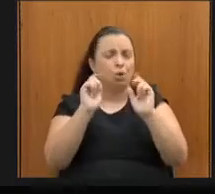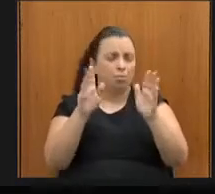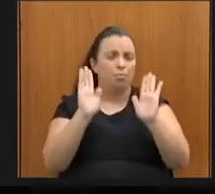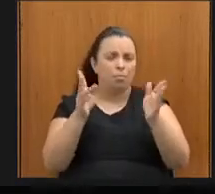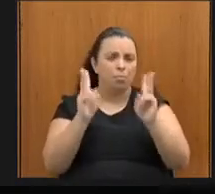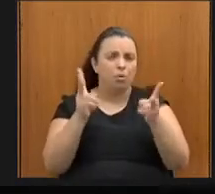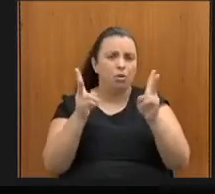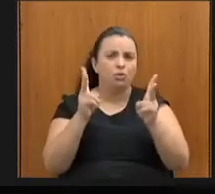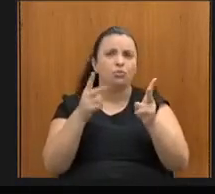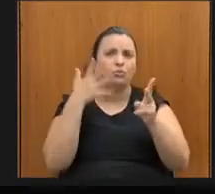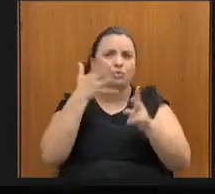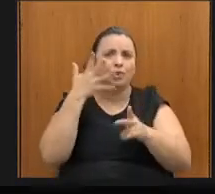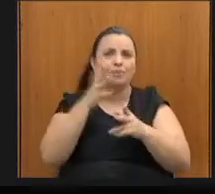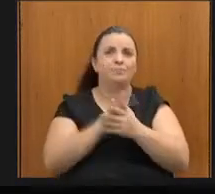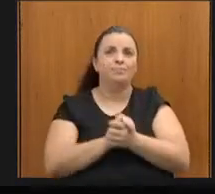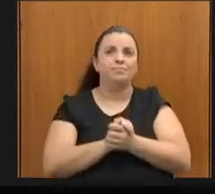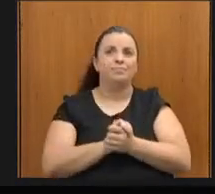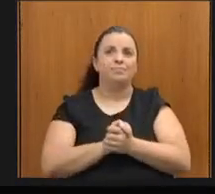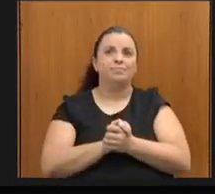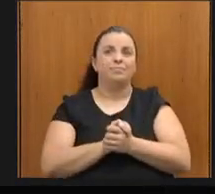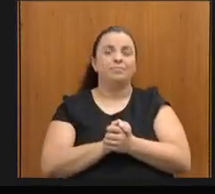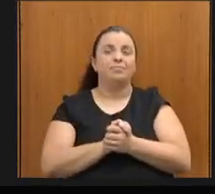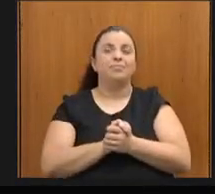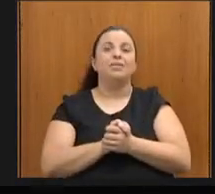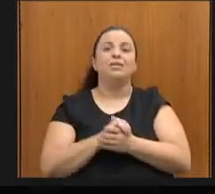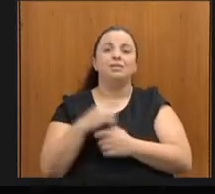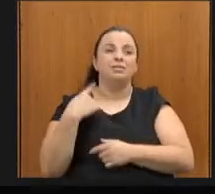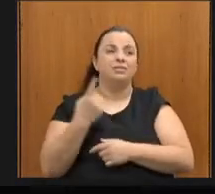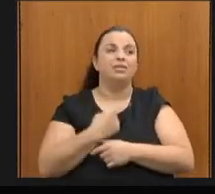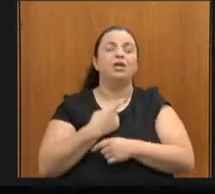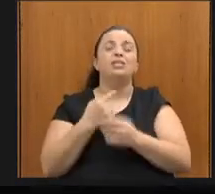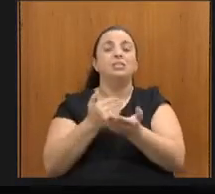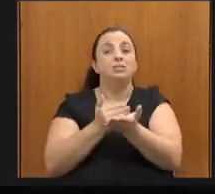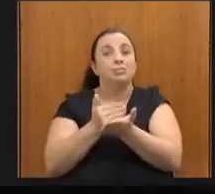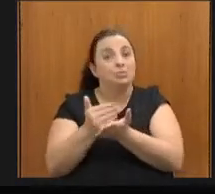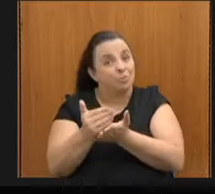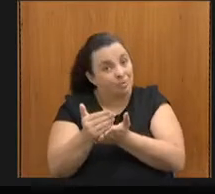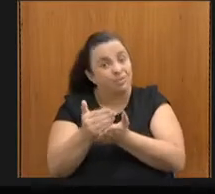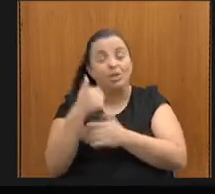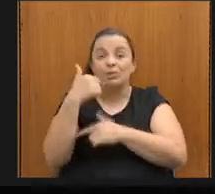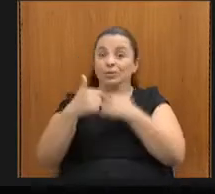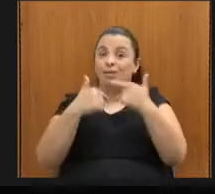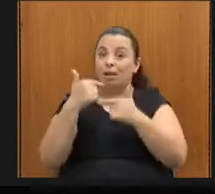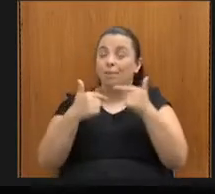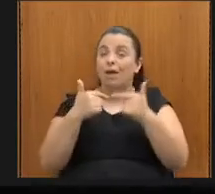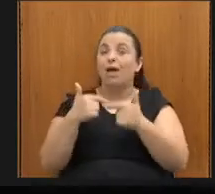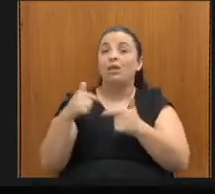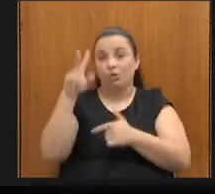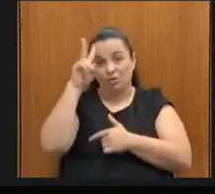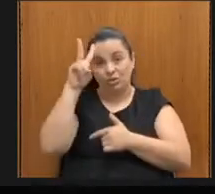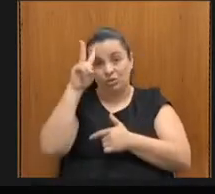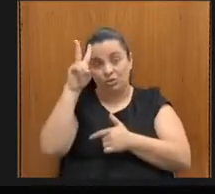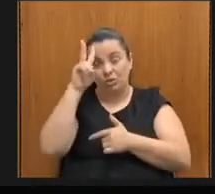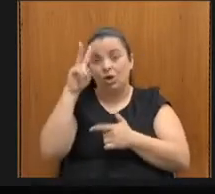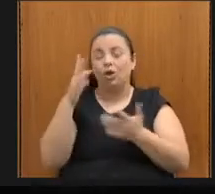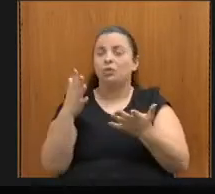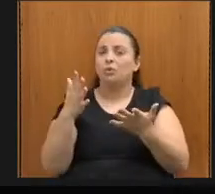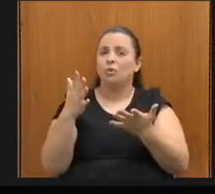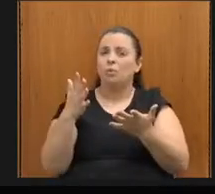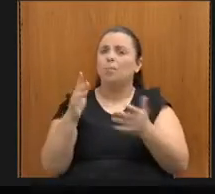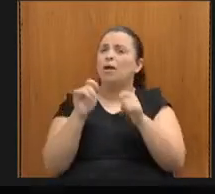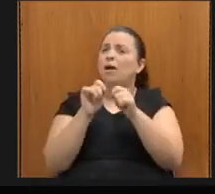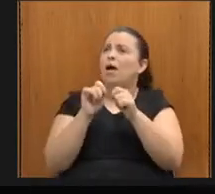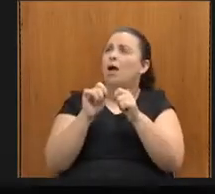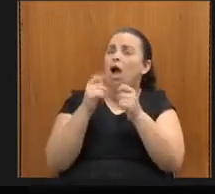Como eu estava falando, a gente está começando uma jornada histórica para a realização de conferências